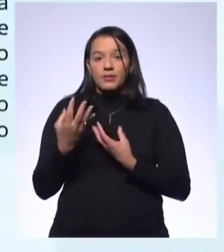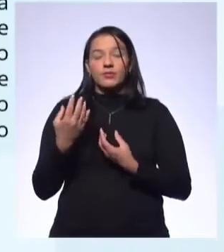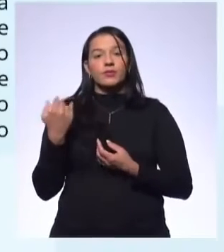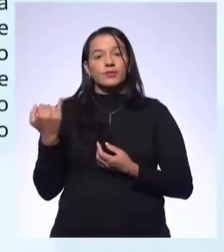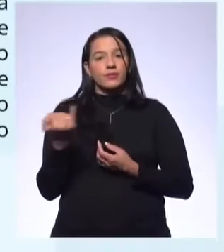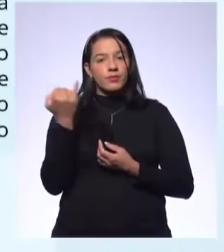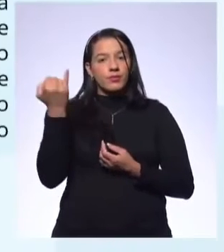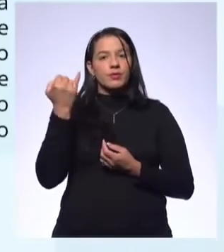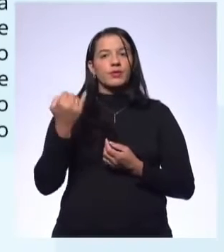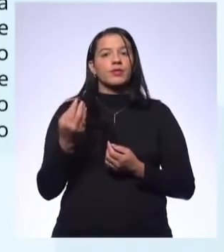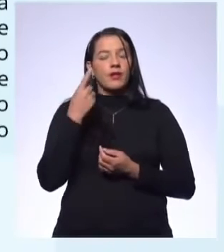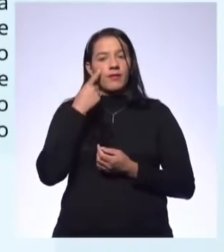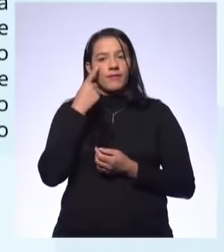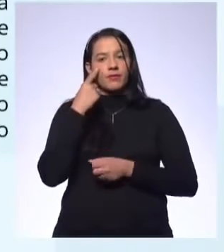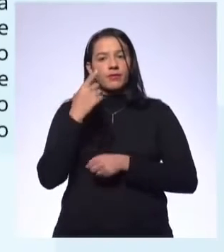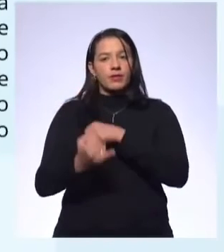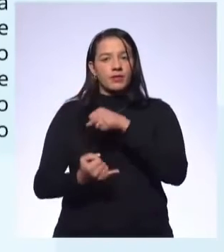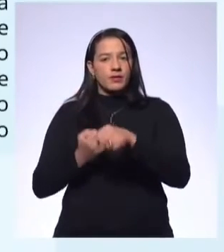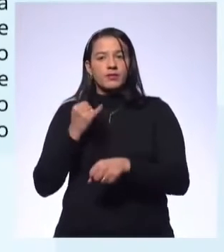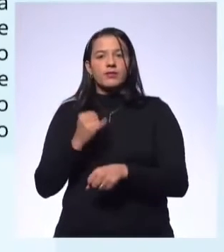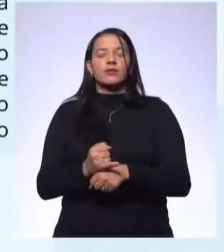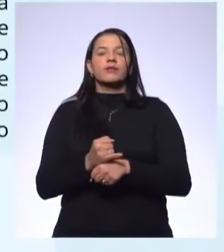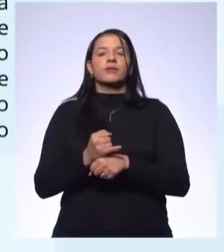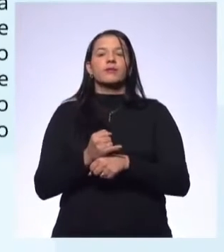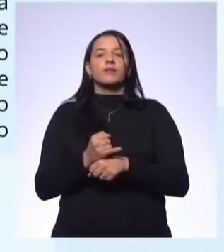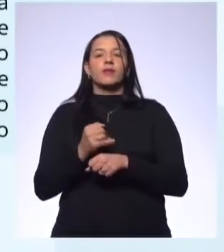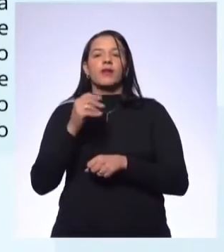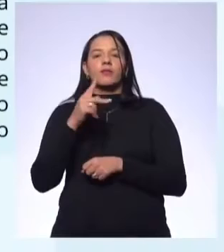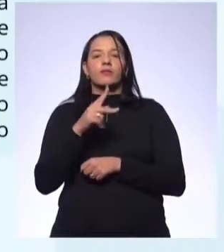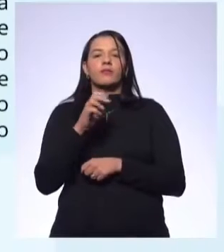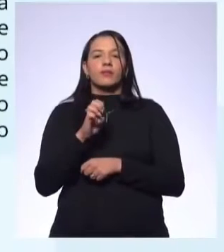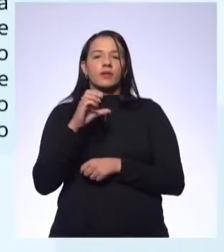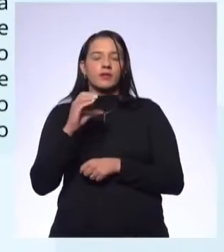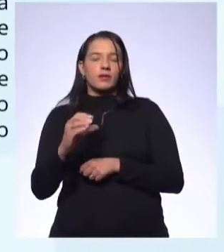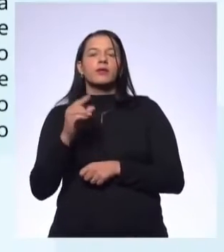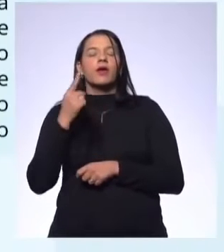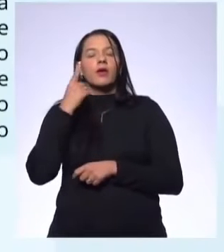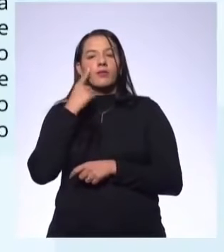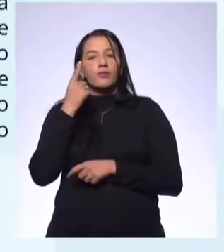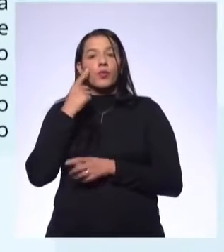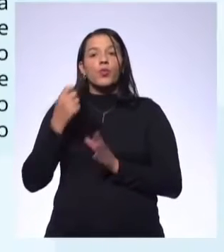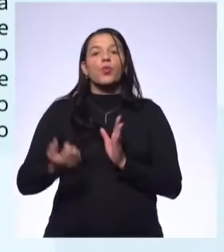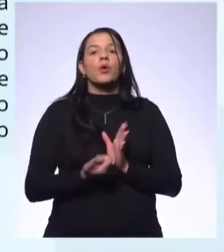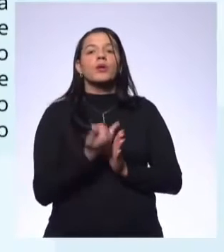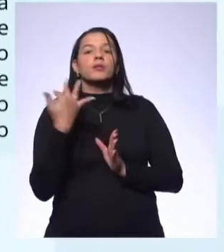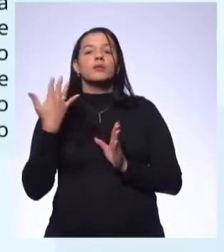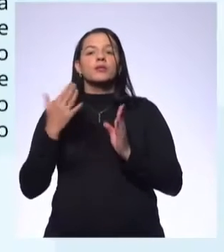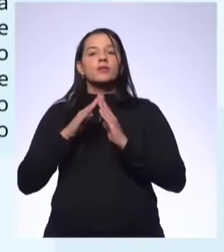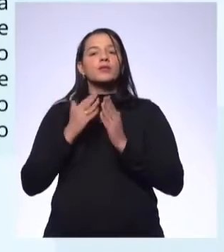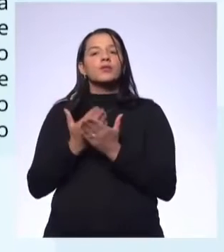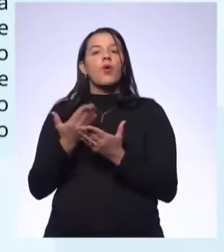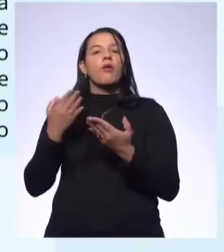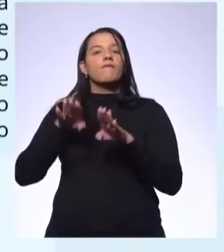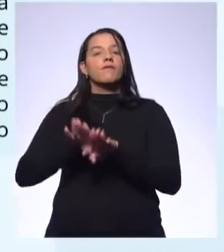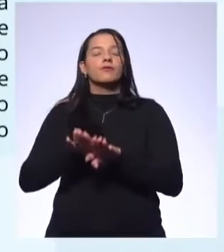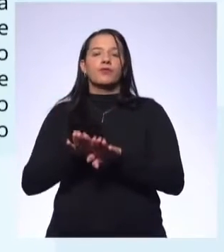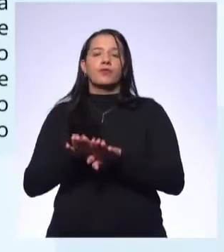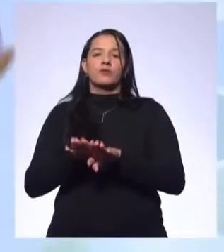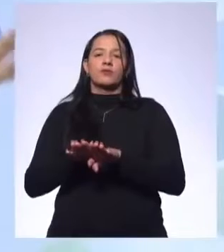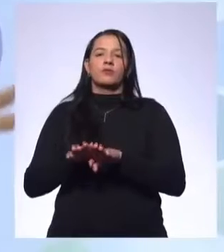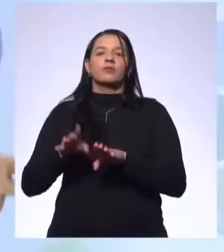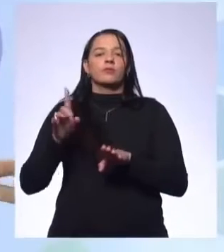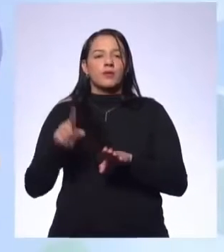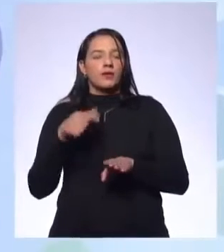comprovar. A gente joga lá também, dá um Google no MEC e a gente vê lá quantas mil escolas estão fechadas. Se a gente jogar em